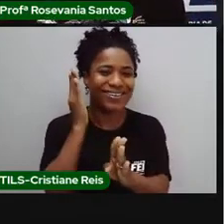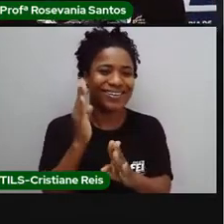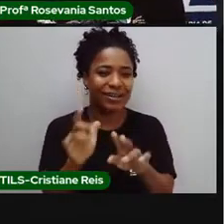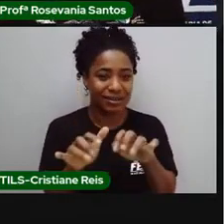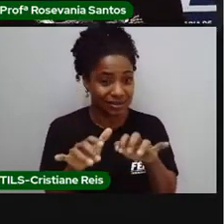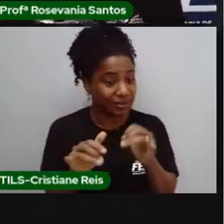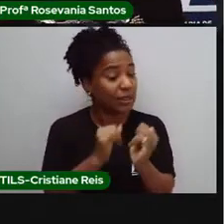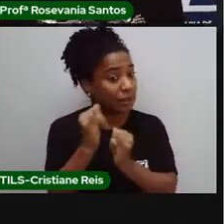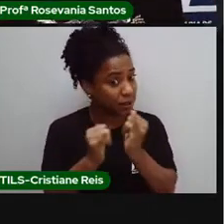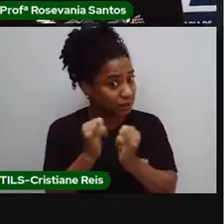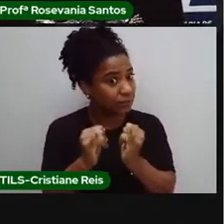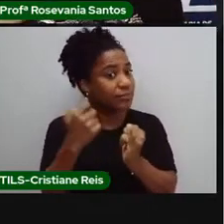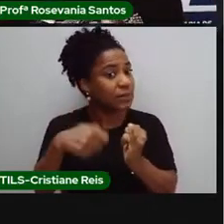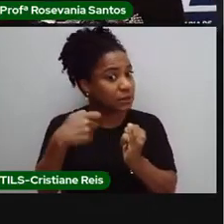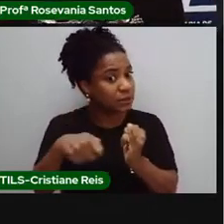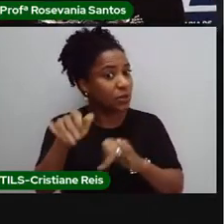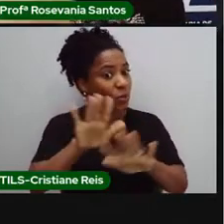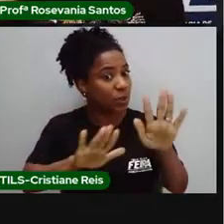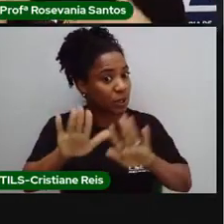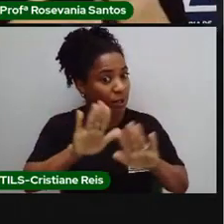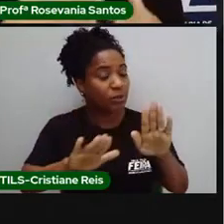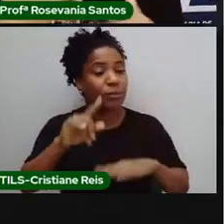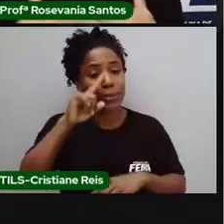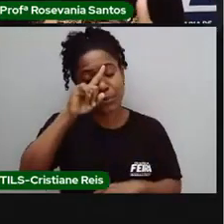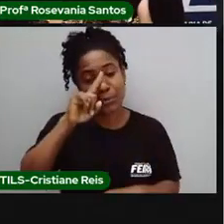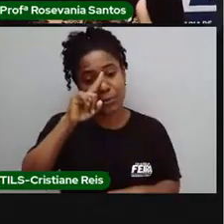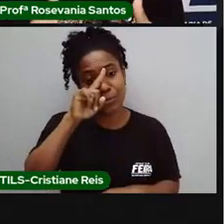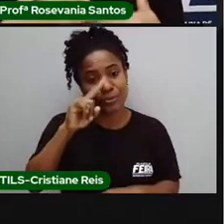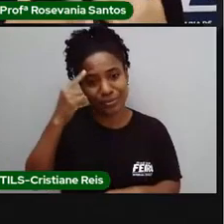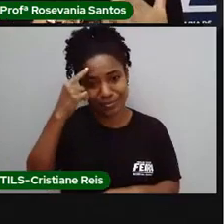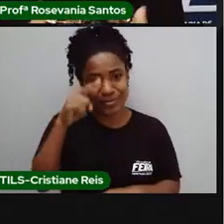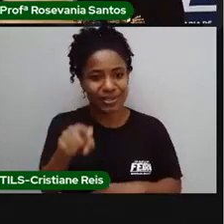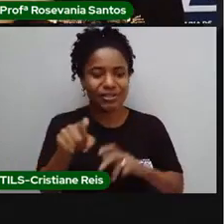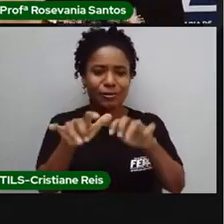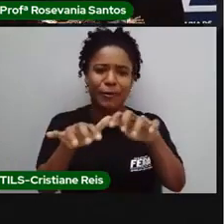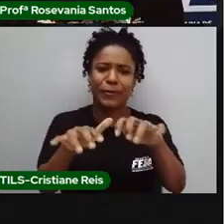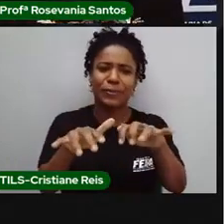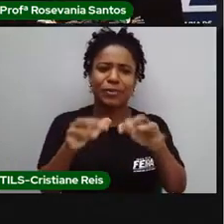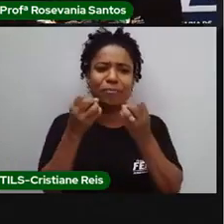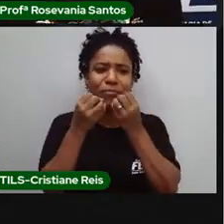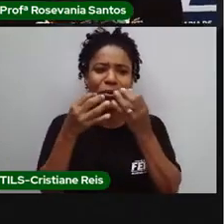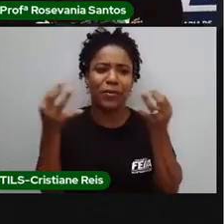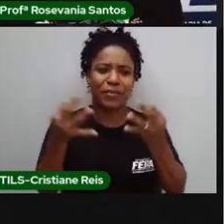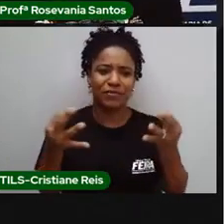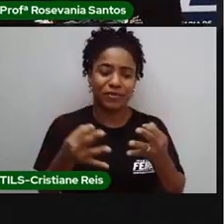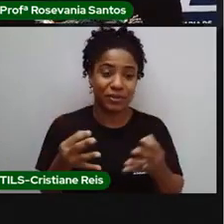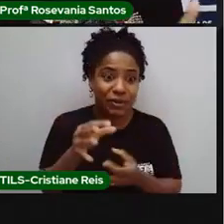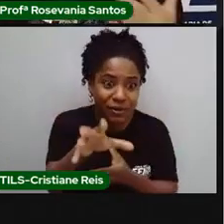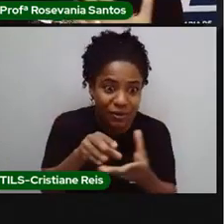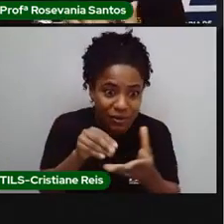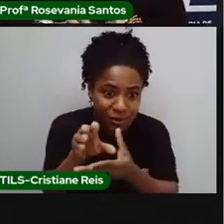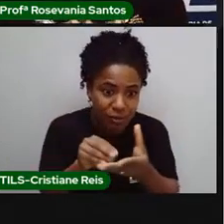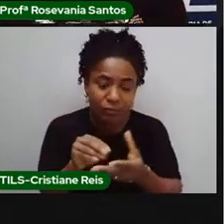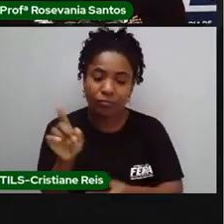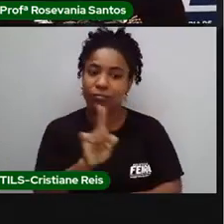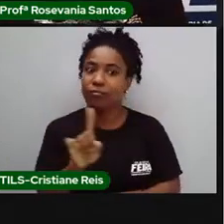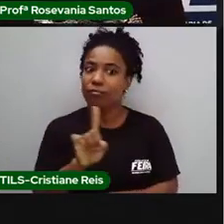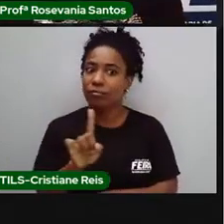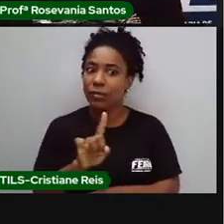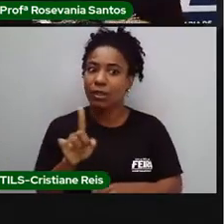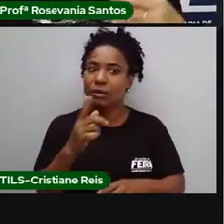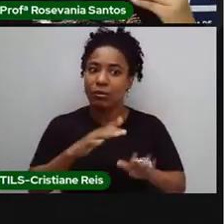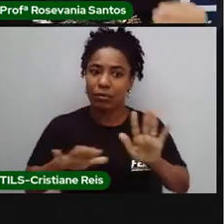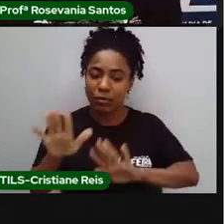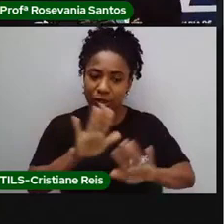que tomar cuidado. Porque às vezes a gente pensa que tudo que está lá, está prontinho, é perfeito. Mas na realidade, essa questão da